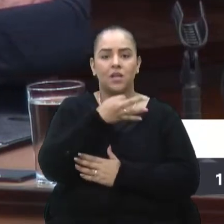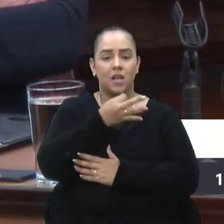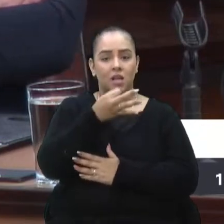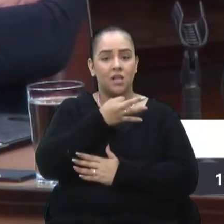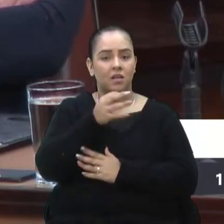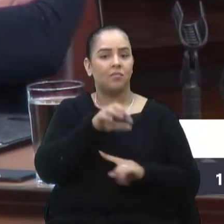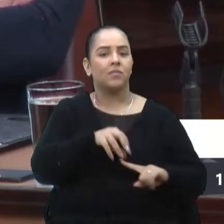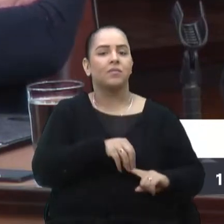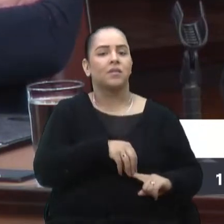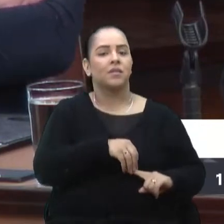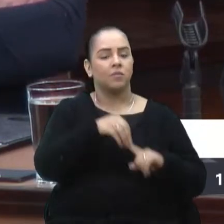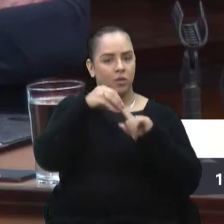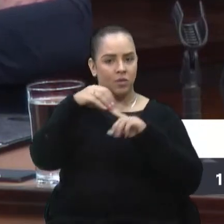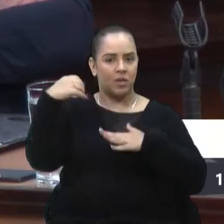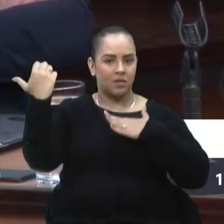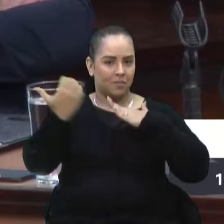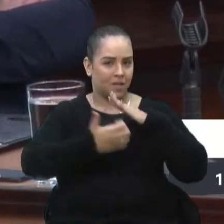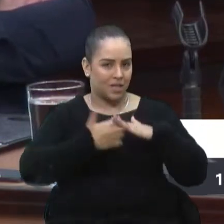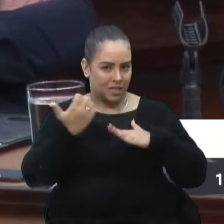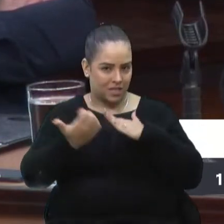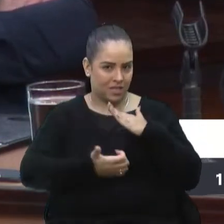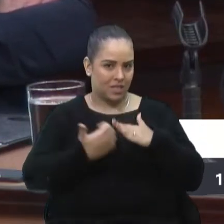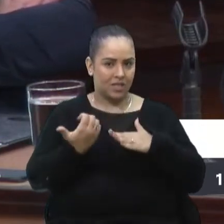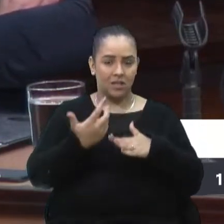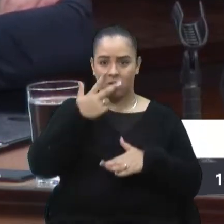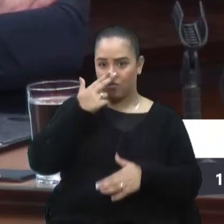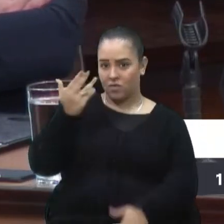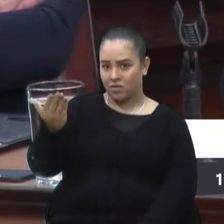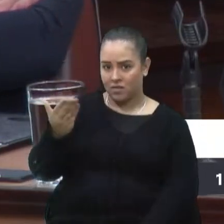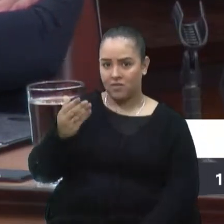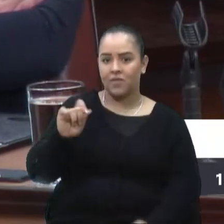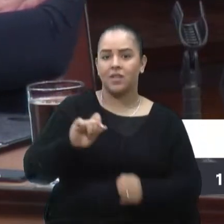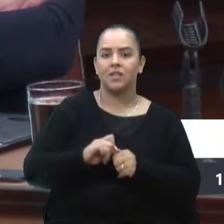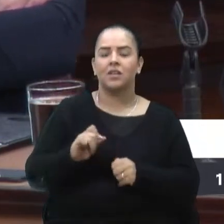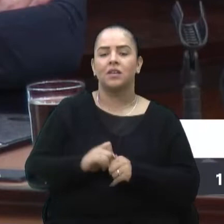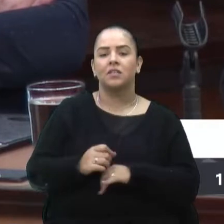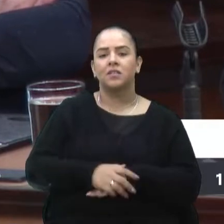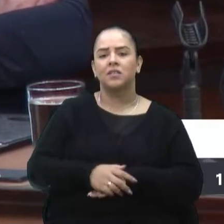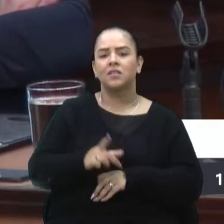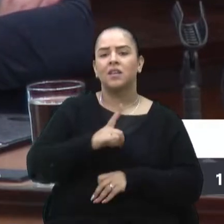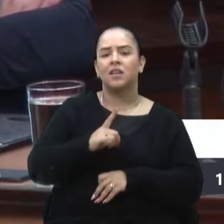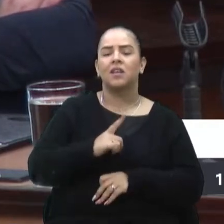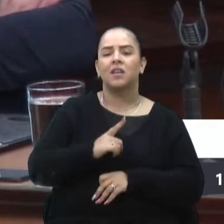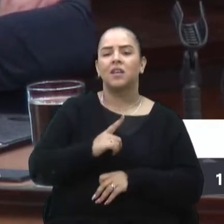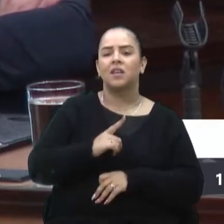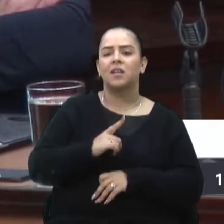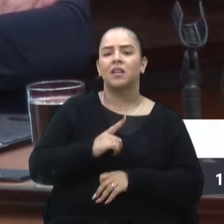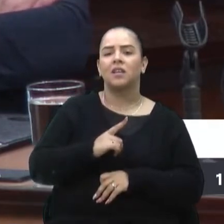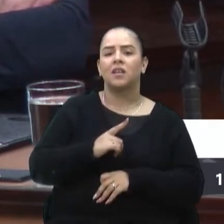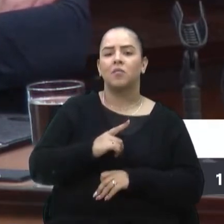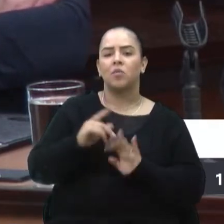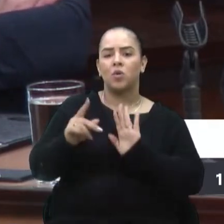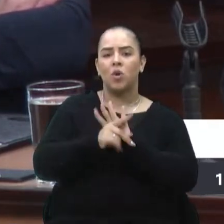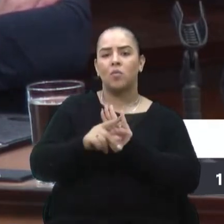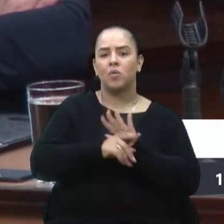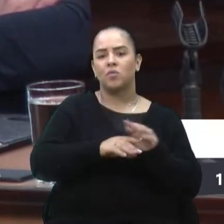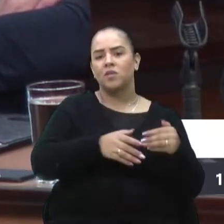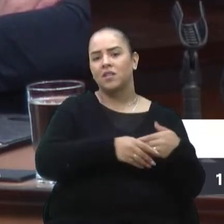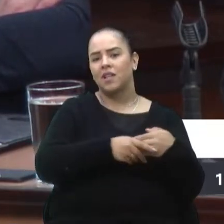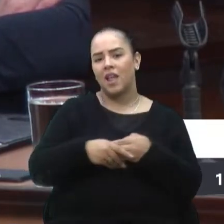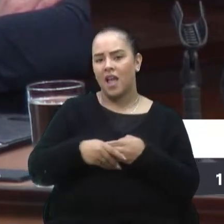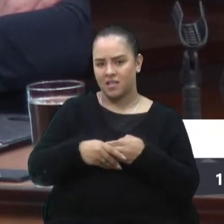E, principalmente, as empresas, como o senhor fez. Olha aquela senhorinha que é a dona do André Aço, dos filhos.